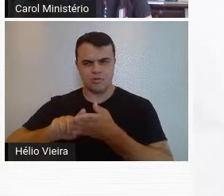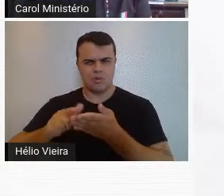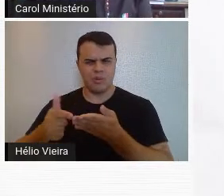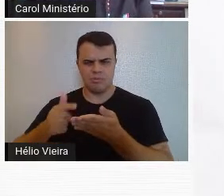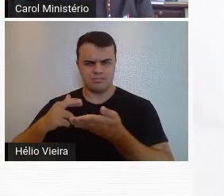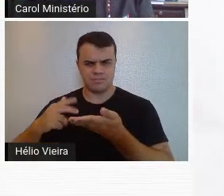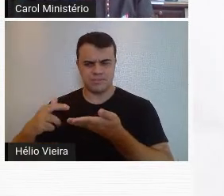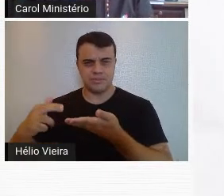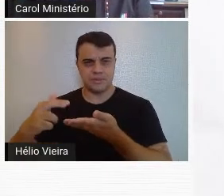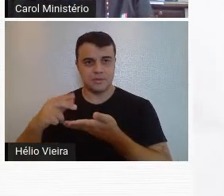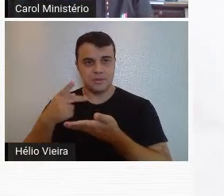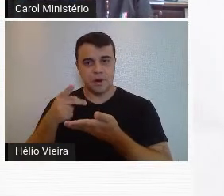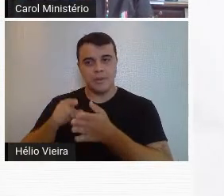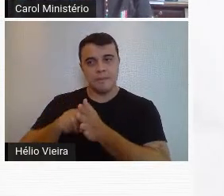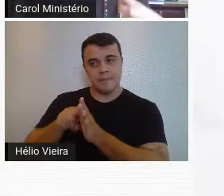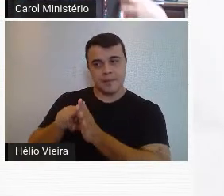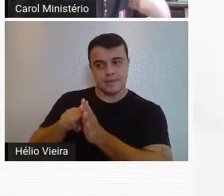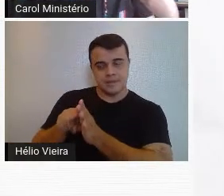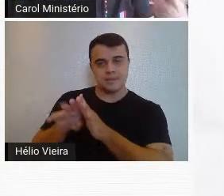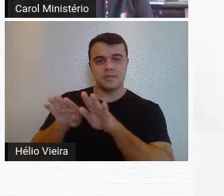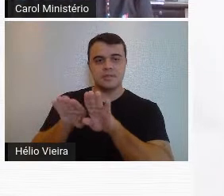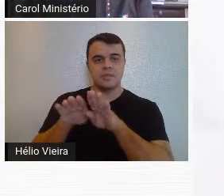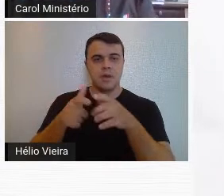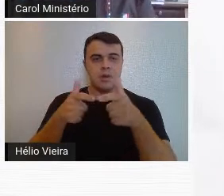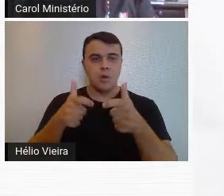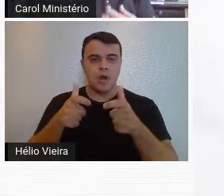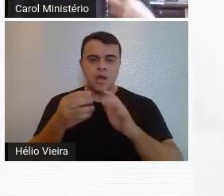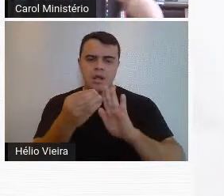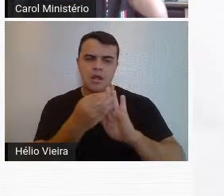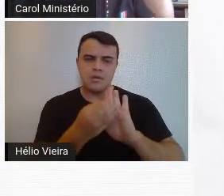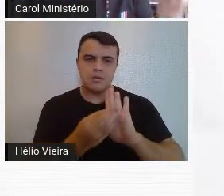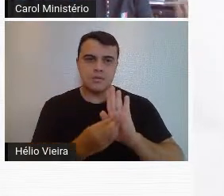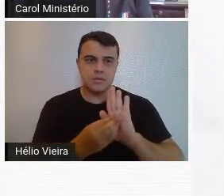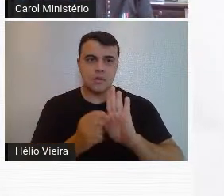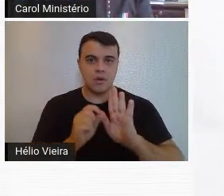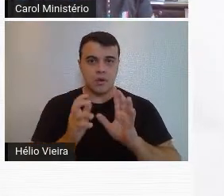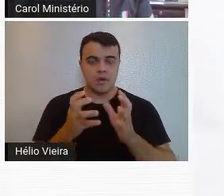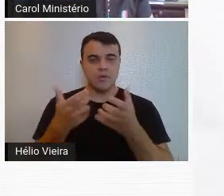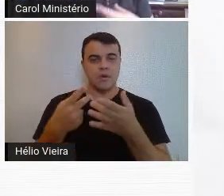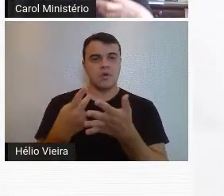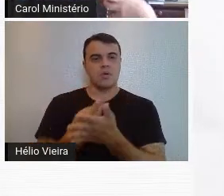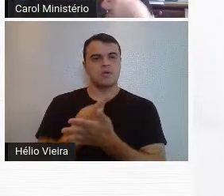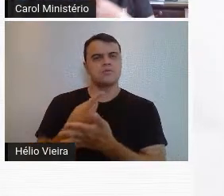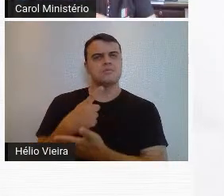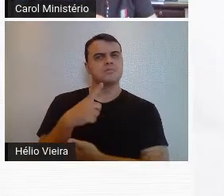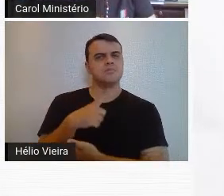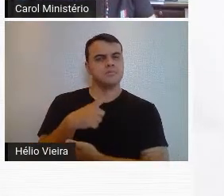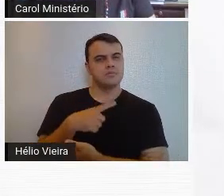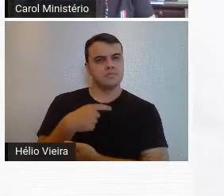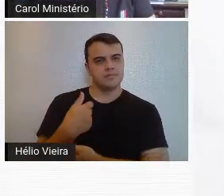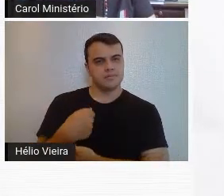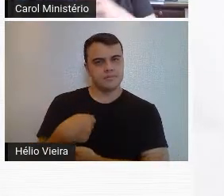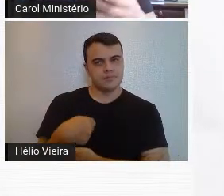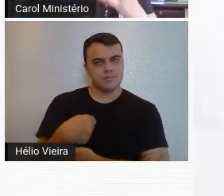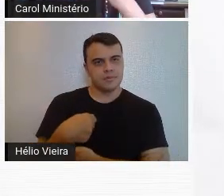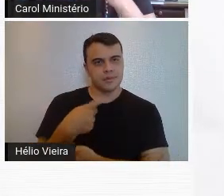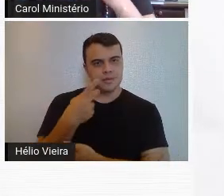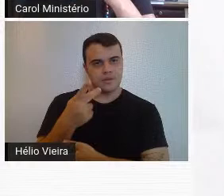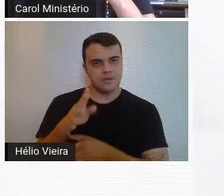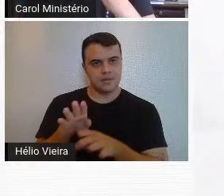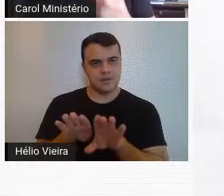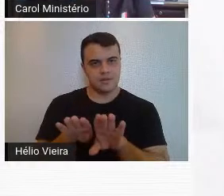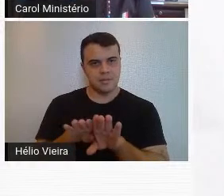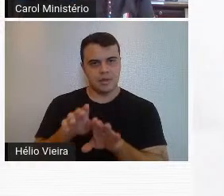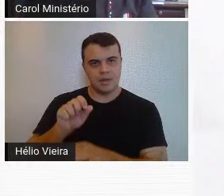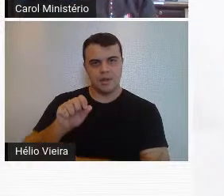principalmente como fonte de pesquisa, a imprensa registrou esses eventos, registrou as reações, inclusive o próprio